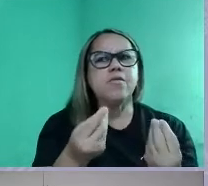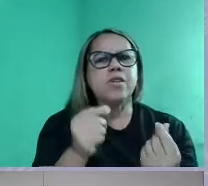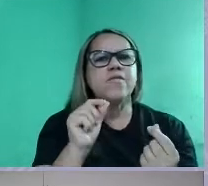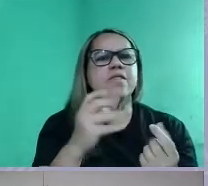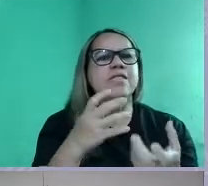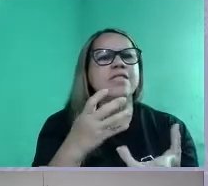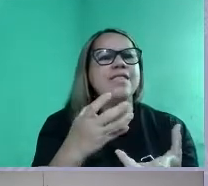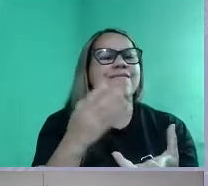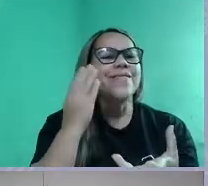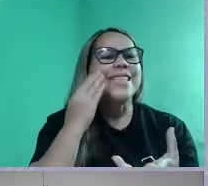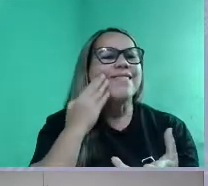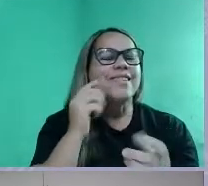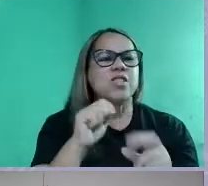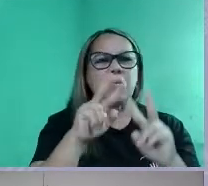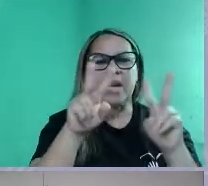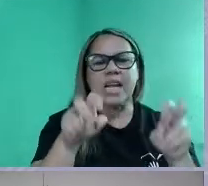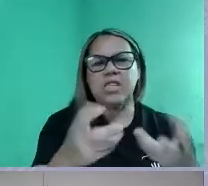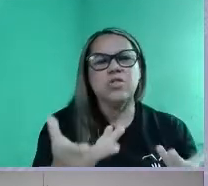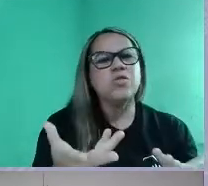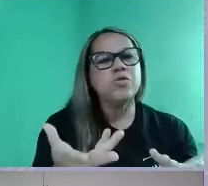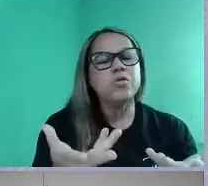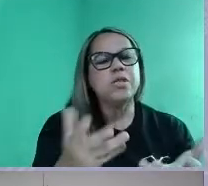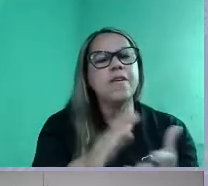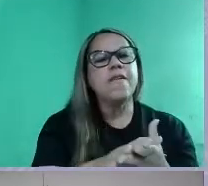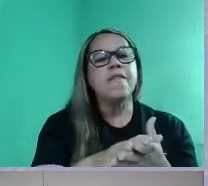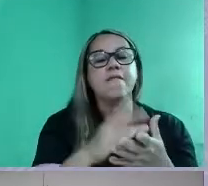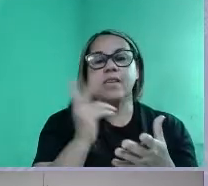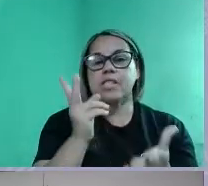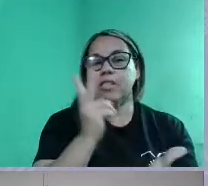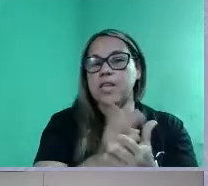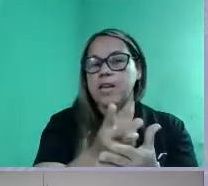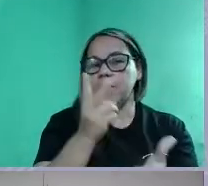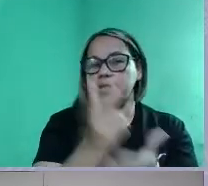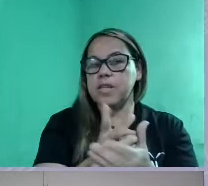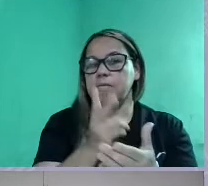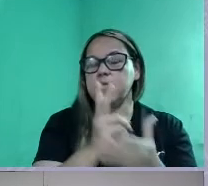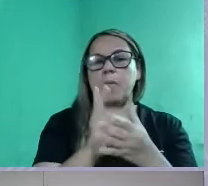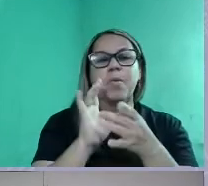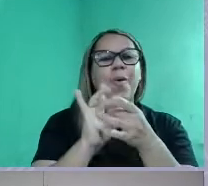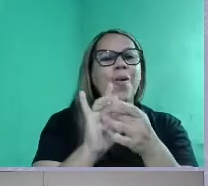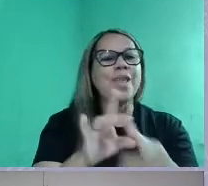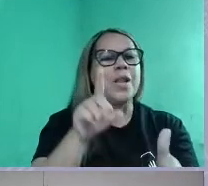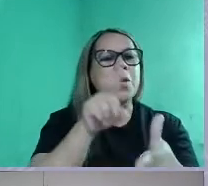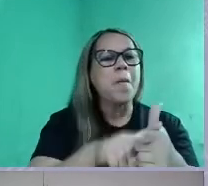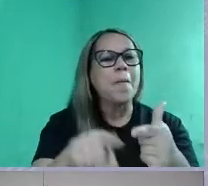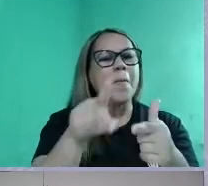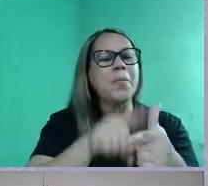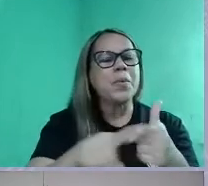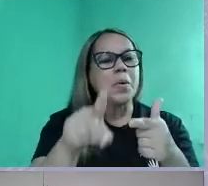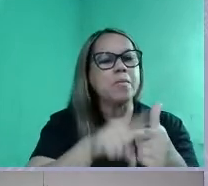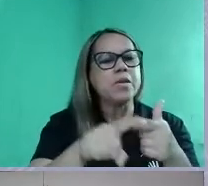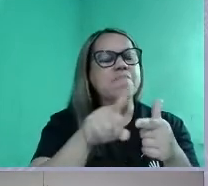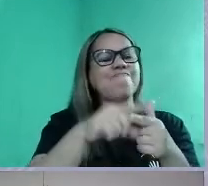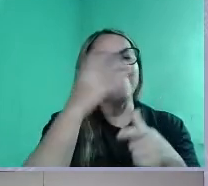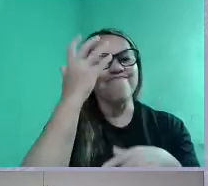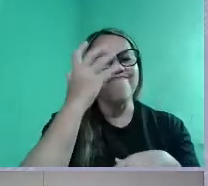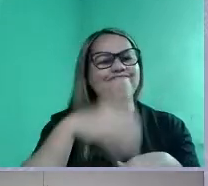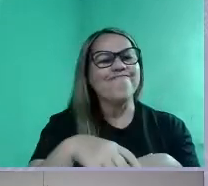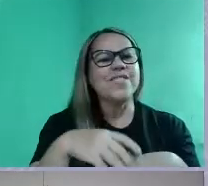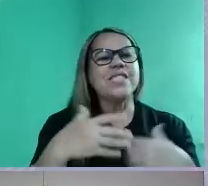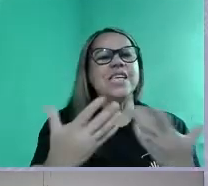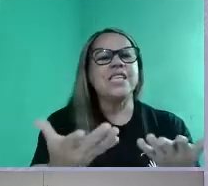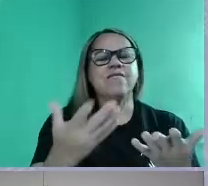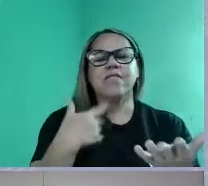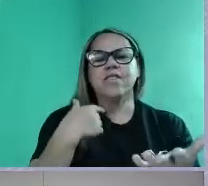vocês sobre o assunto. Vejam que é sempre em contexto de problema mesmo, né? Os problemas são sérios, né? E a gente